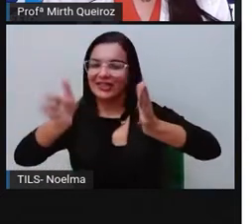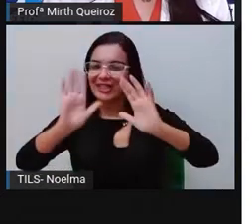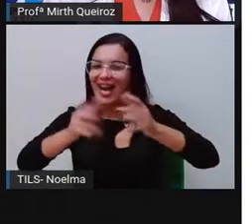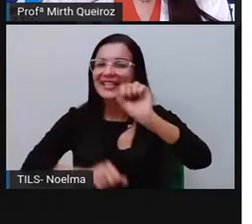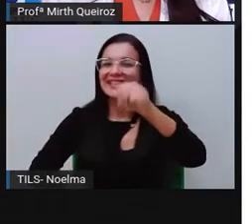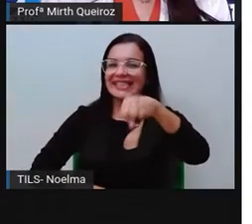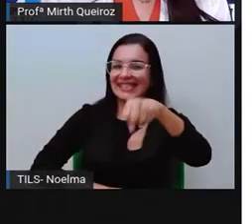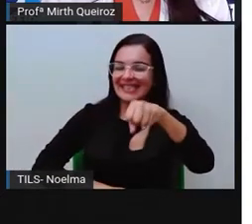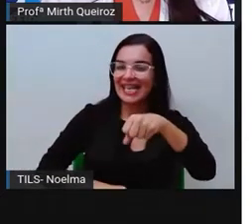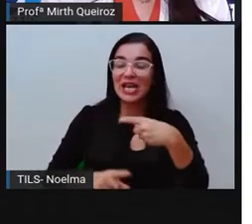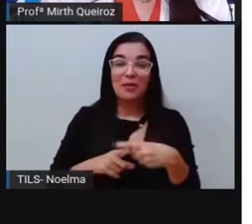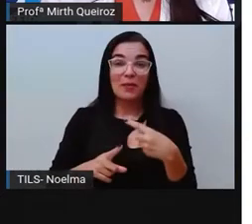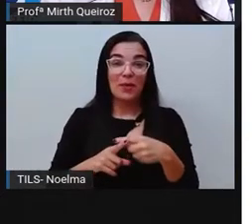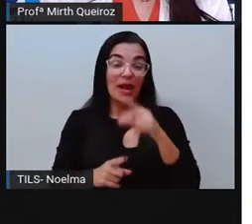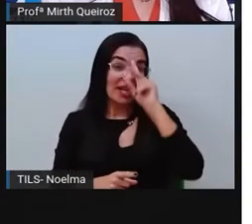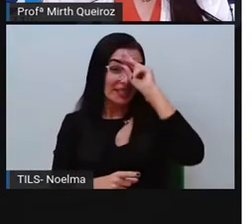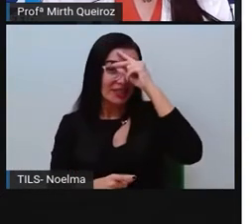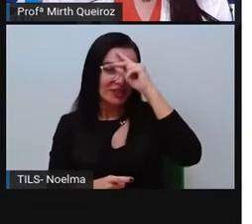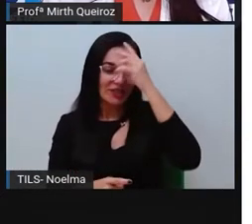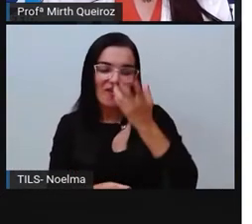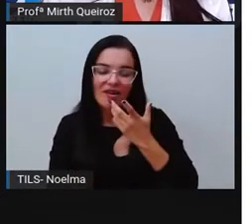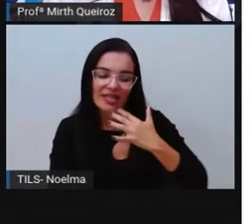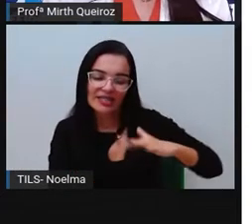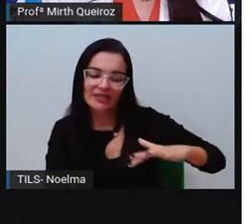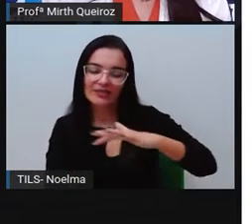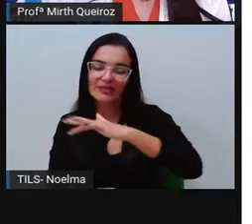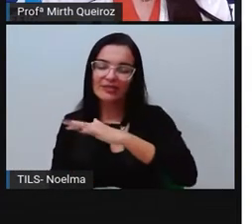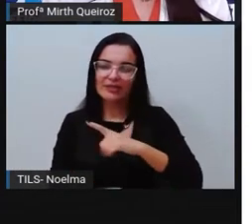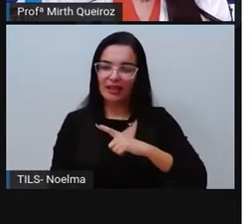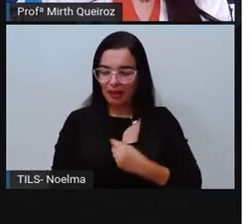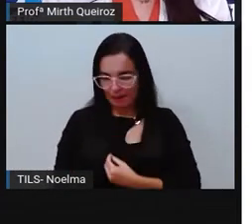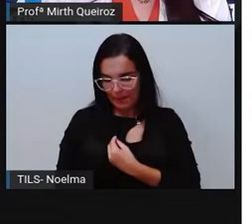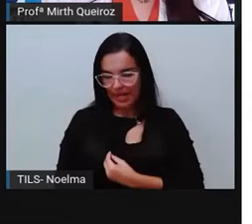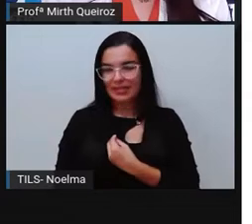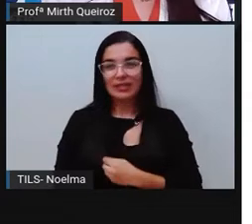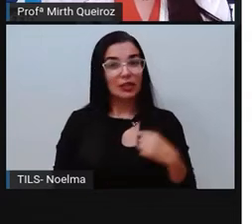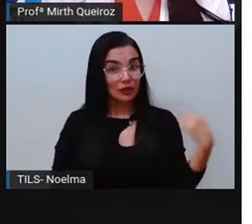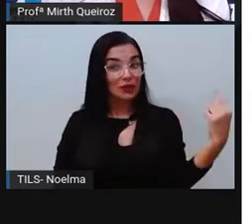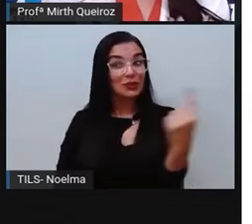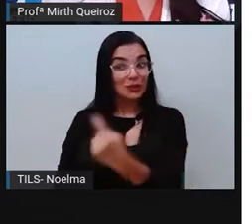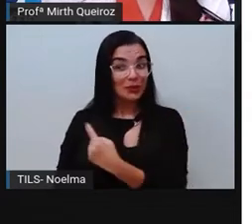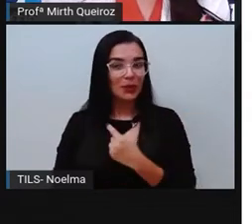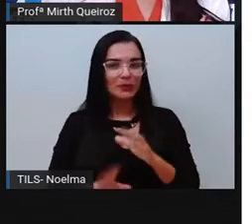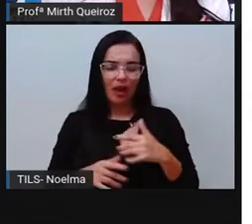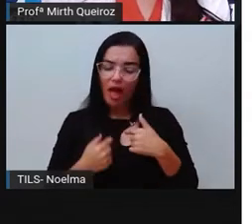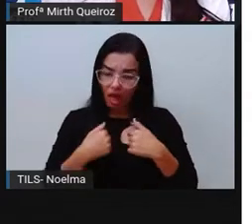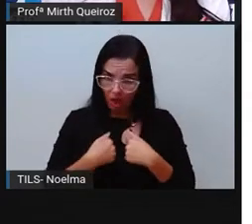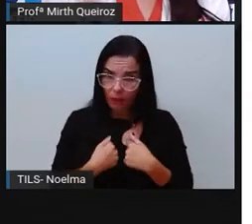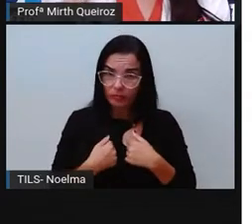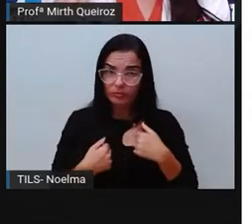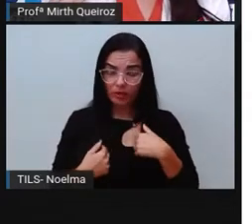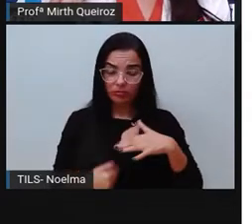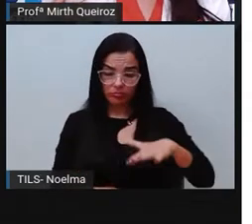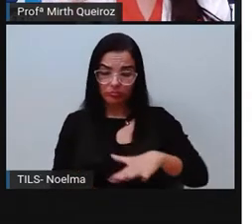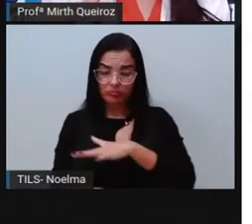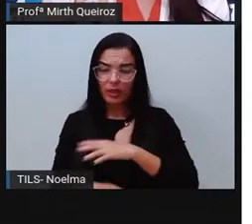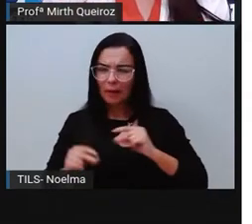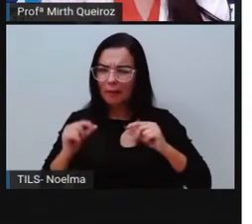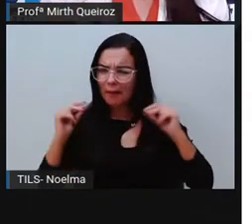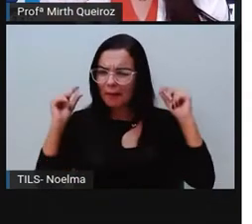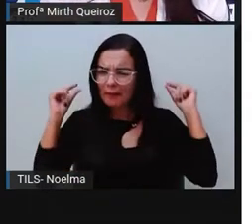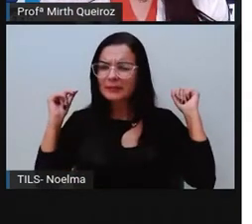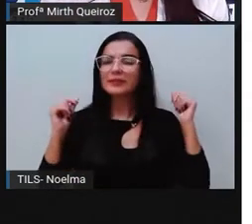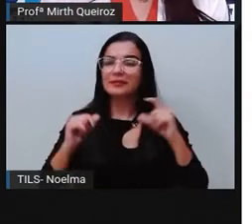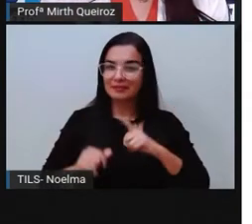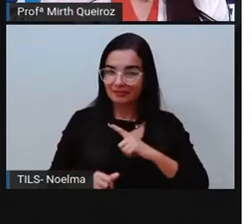estão muito presentes aí na infância de todos nós. Na minha infância, né? Já faz muito tempo e